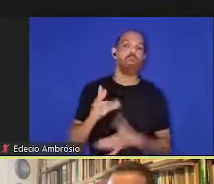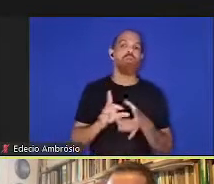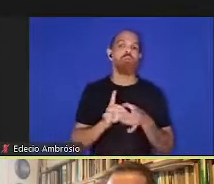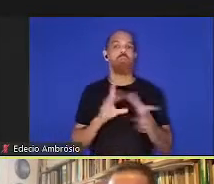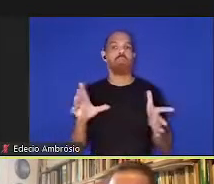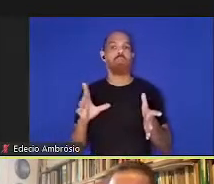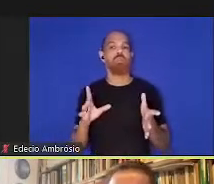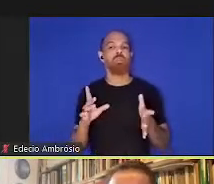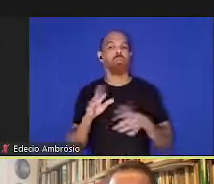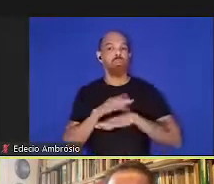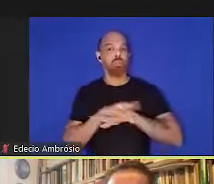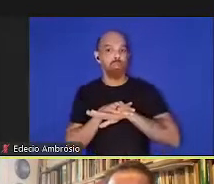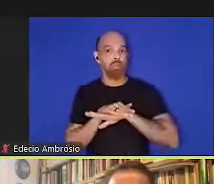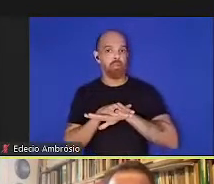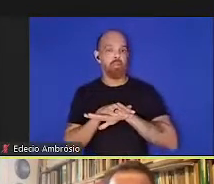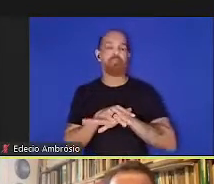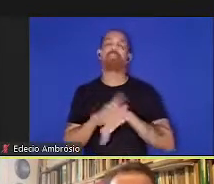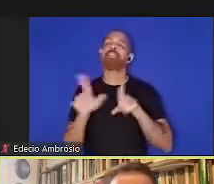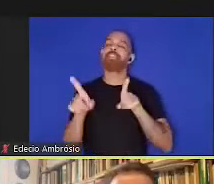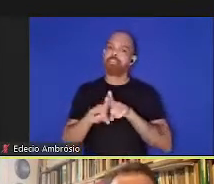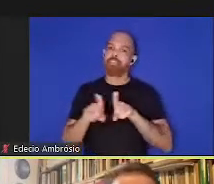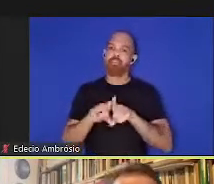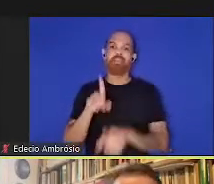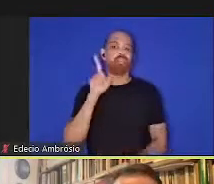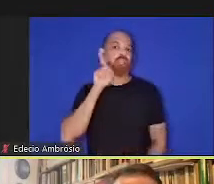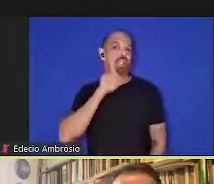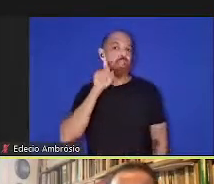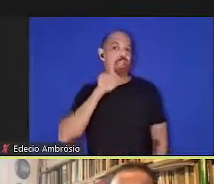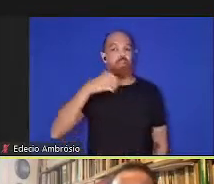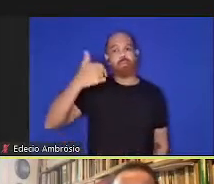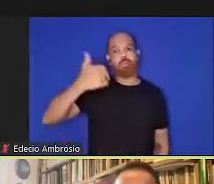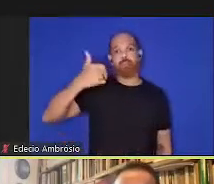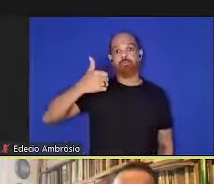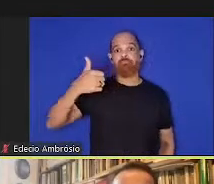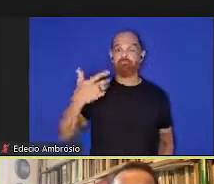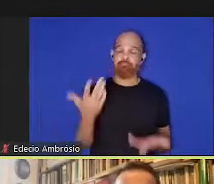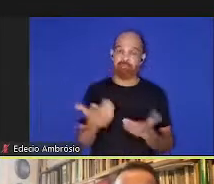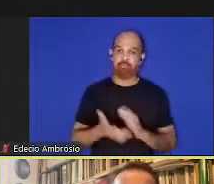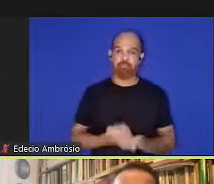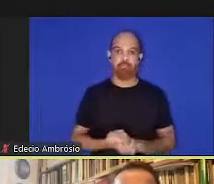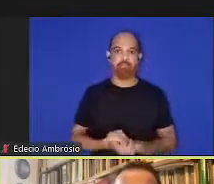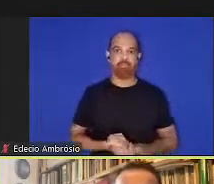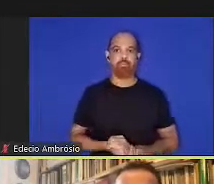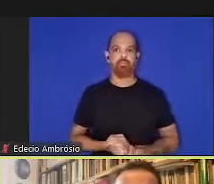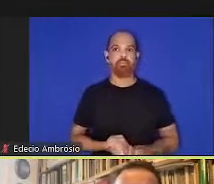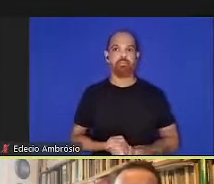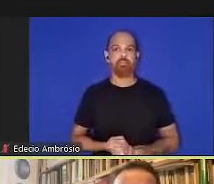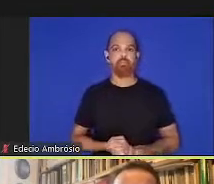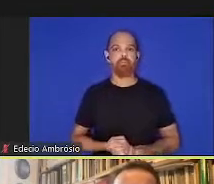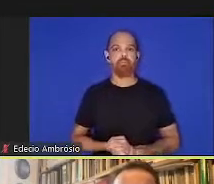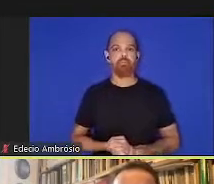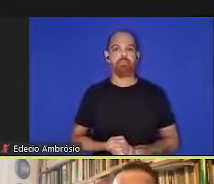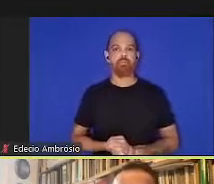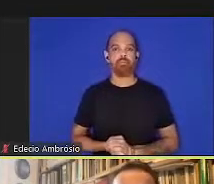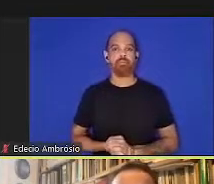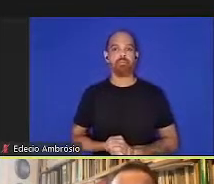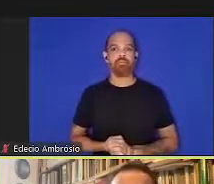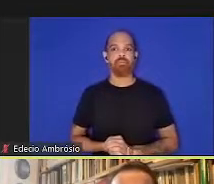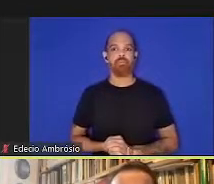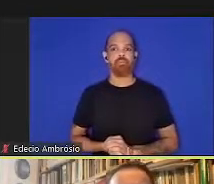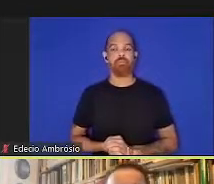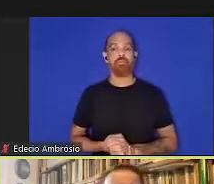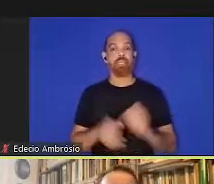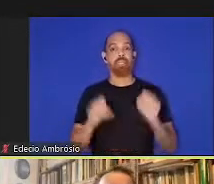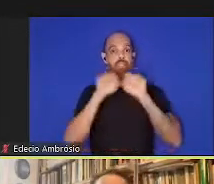patógenos, também temos os Estados Unidos em primeiro lugar. Aqui está um sistema suficiente